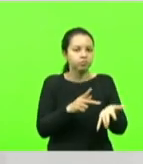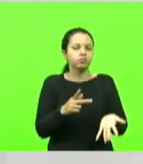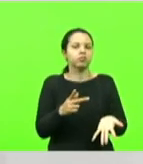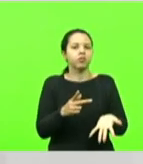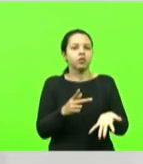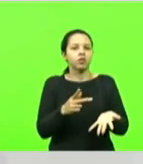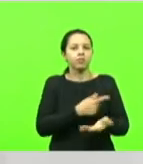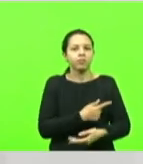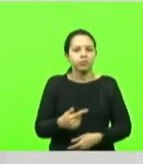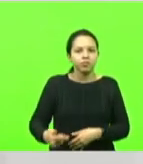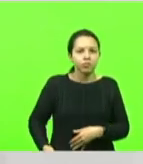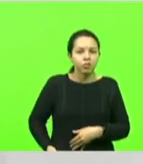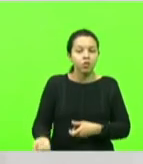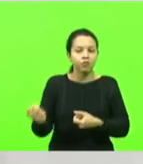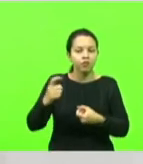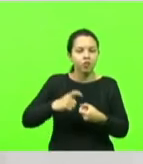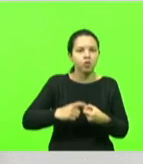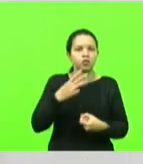Quando disse que isso não é verdade.